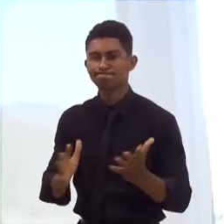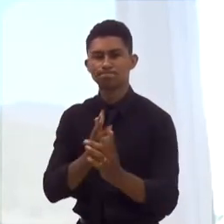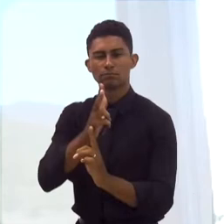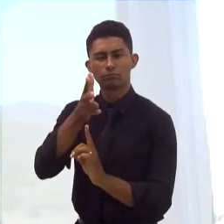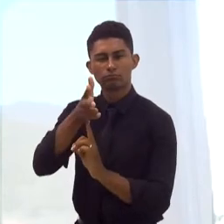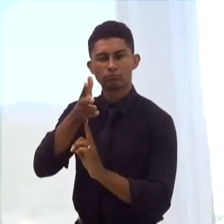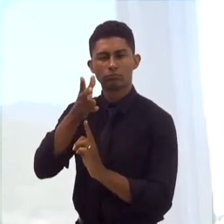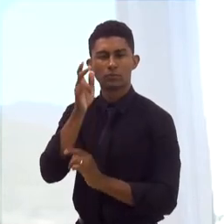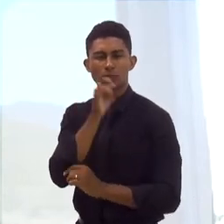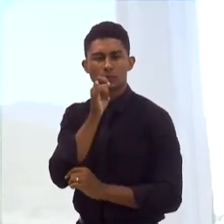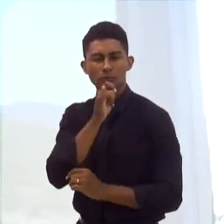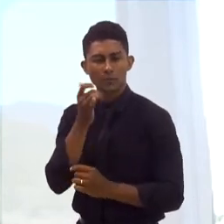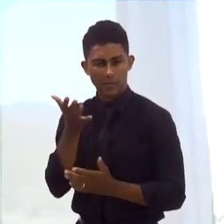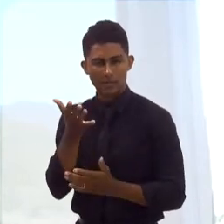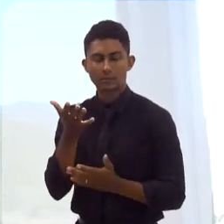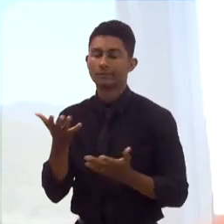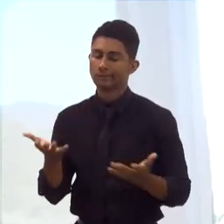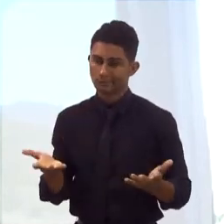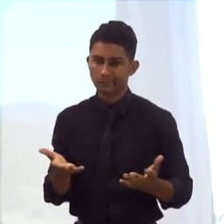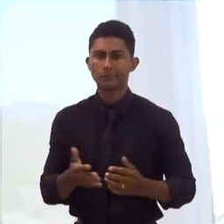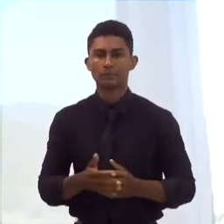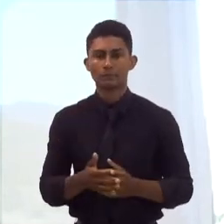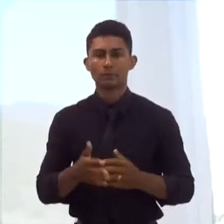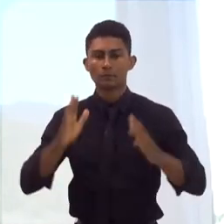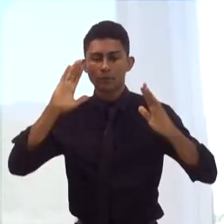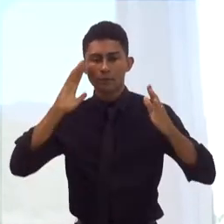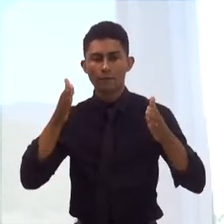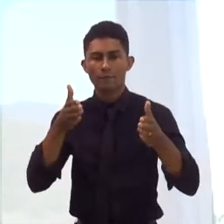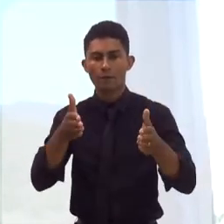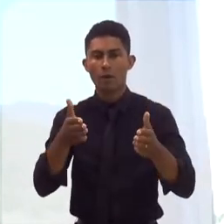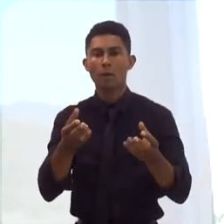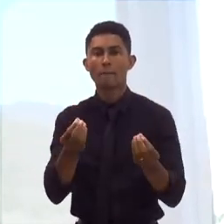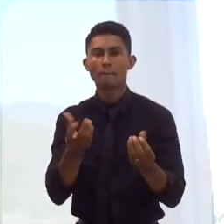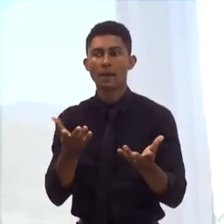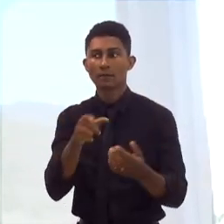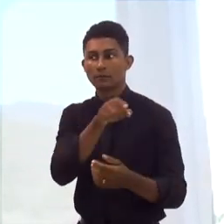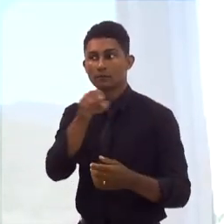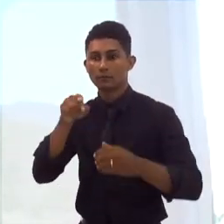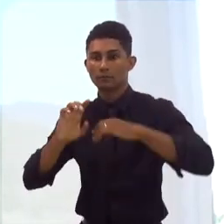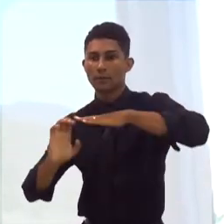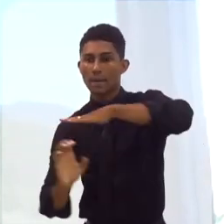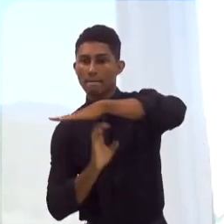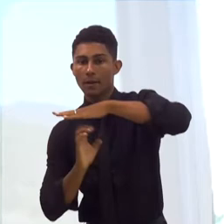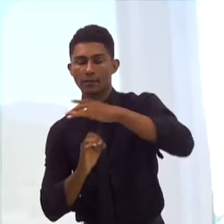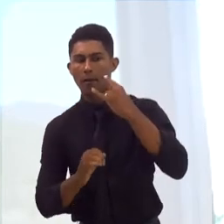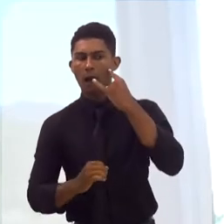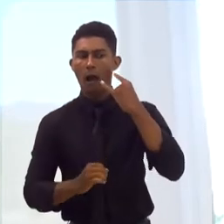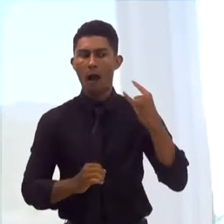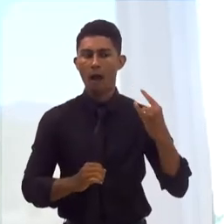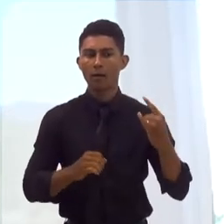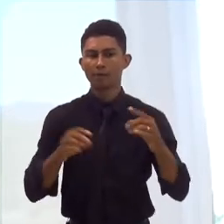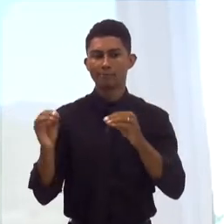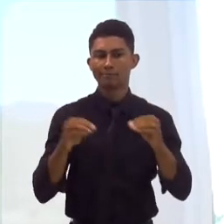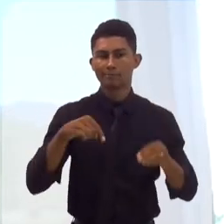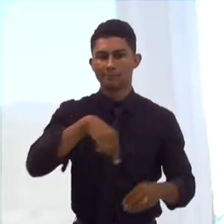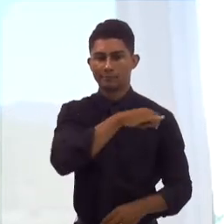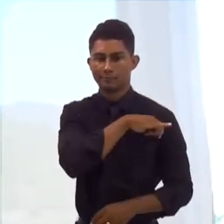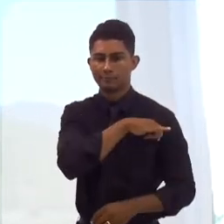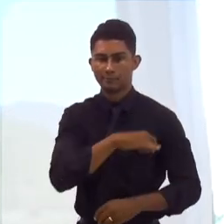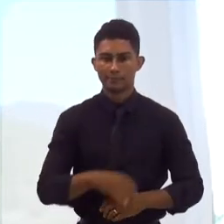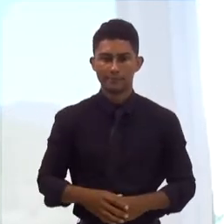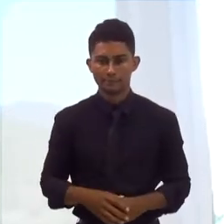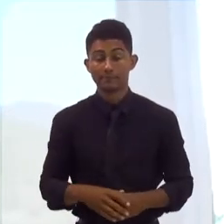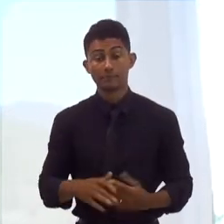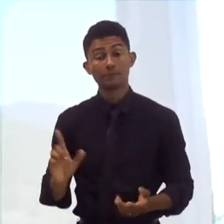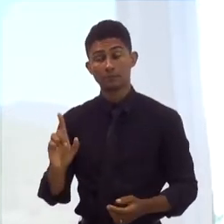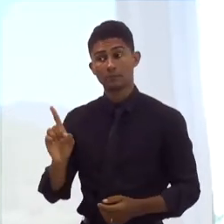eólica offshore, exatamente com foco na atração da cadeia de valor desse tipo de empreendimento. A gente